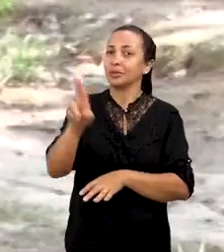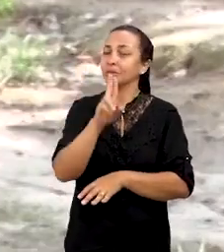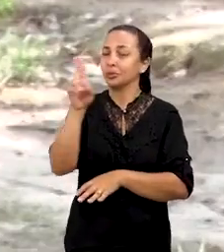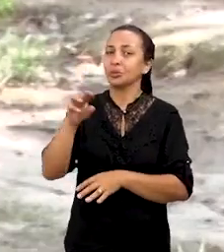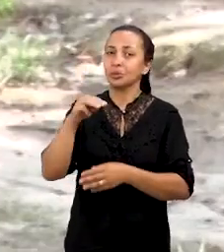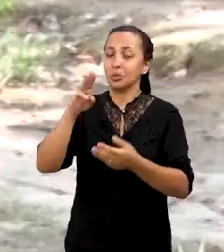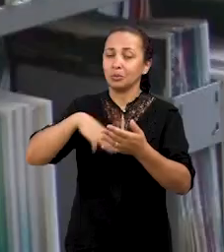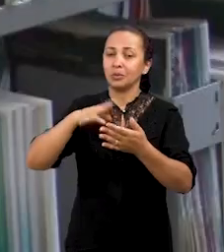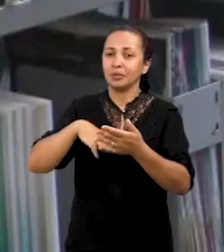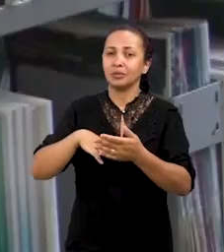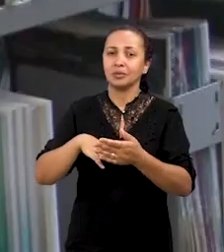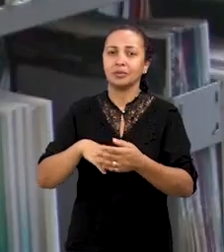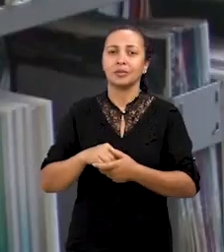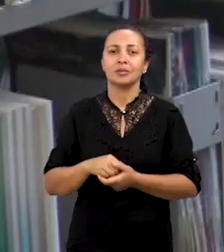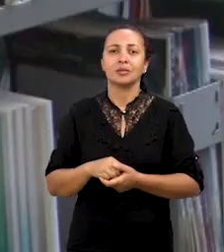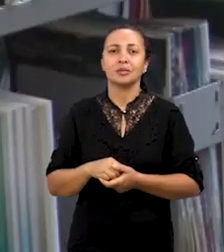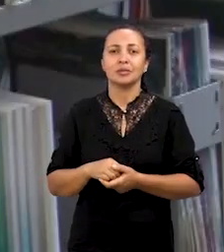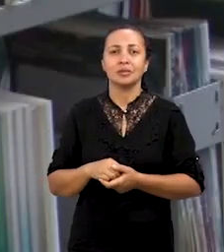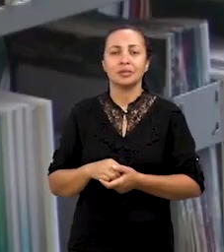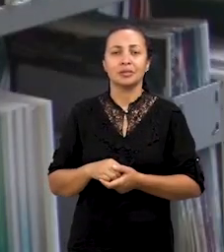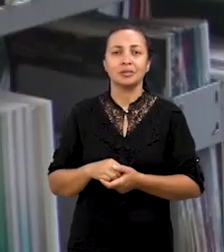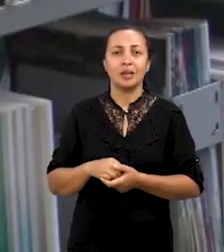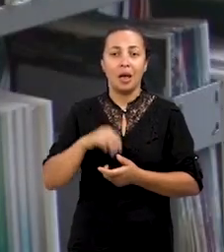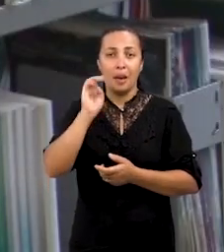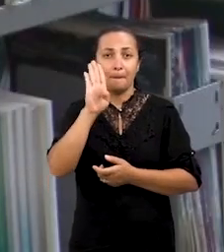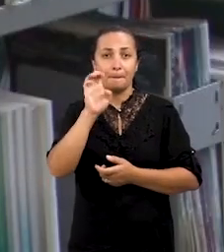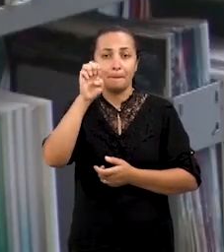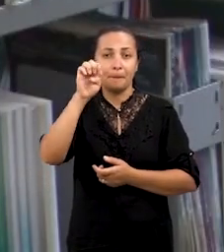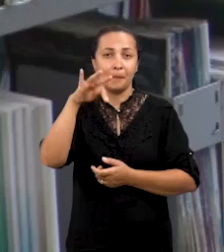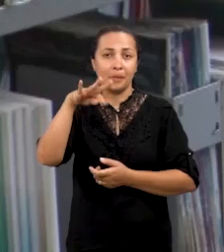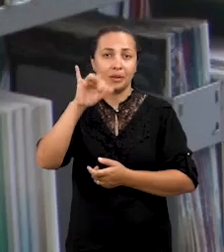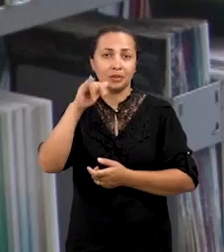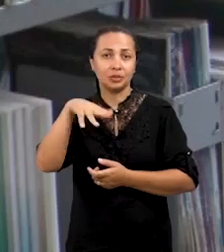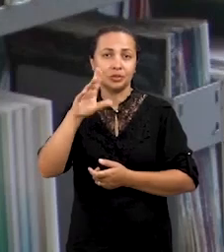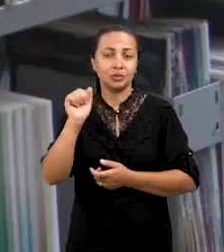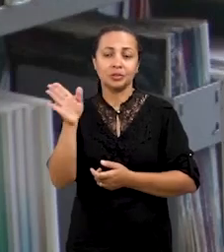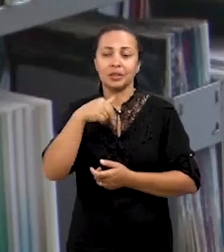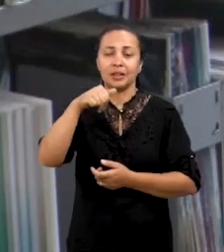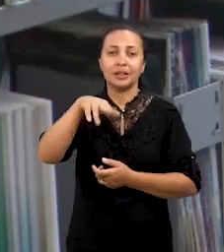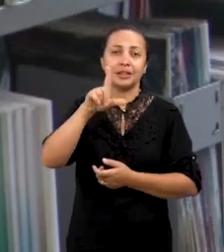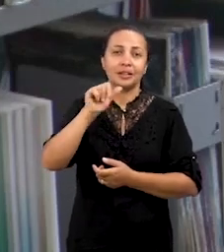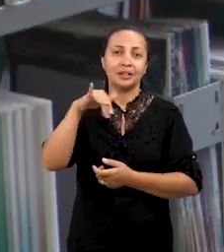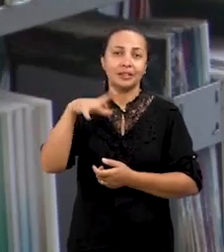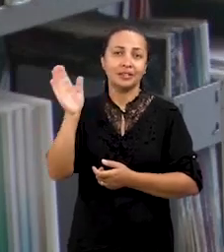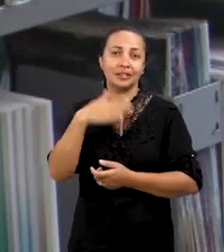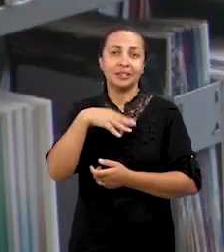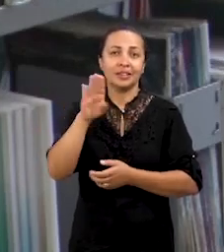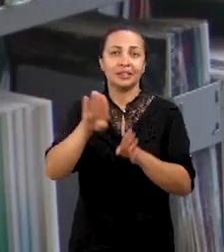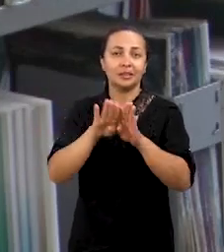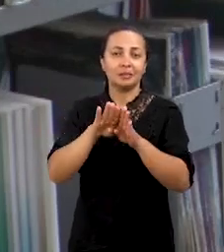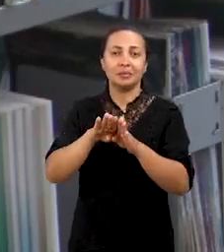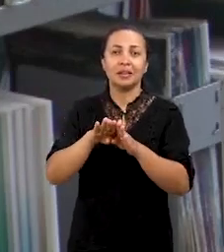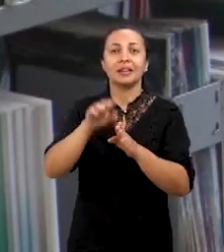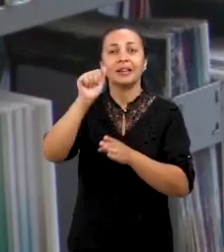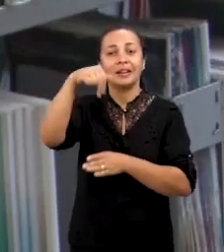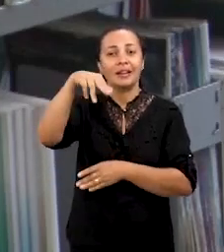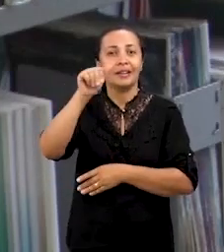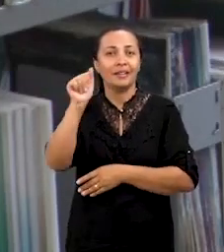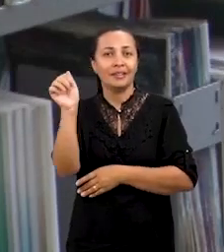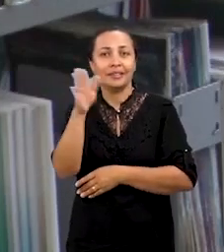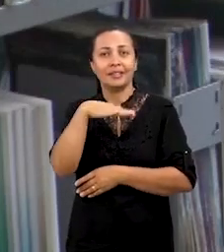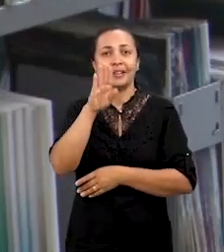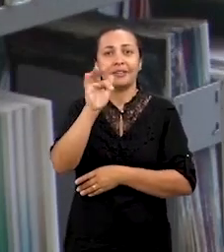desse material em sala de aula. De Betina, de Nina Lino Gomes e também, Maqueba Vai à Escola, de Ana